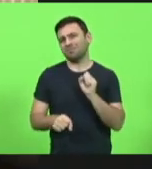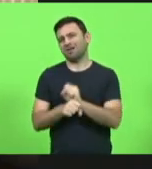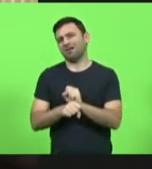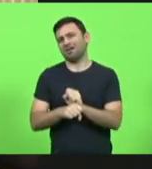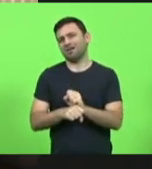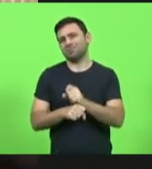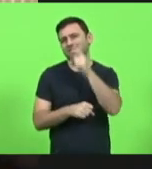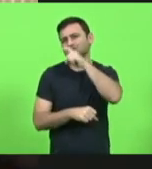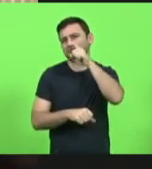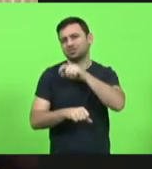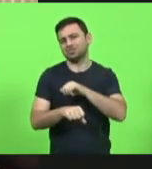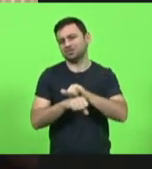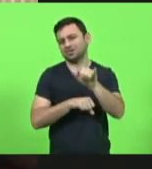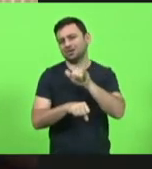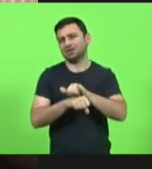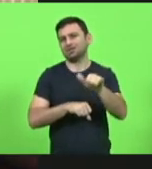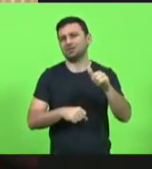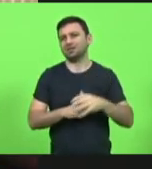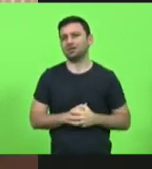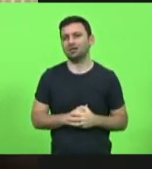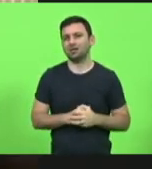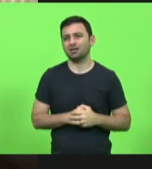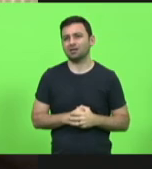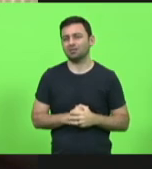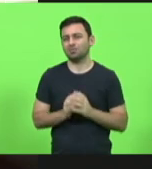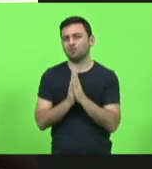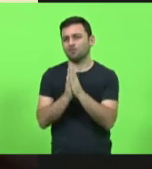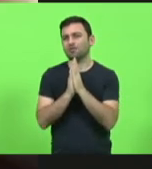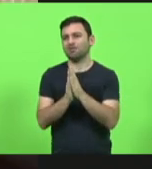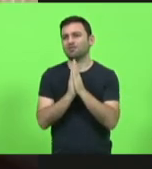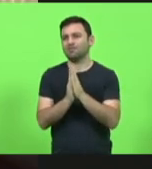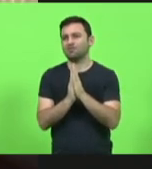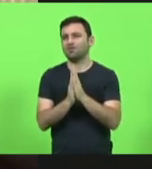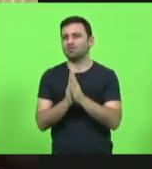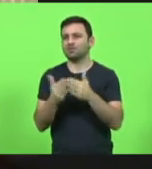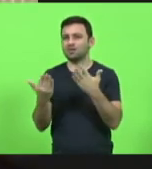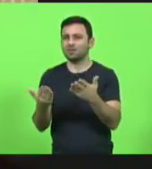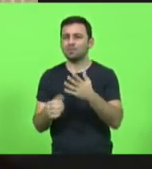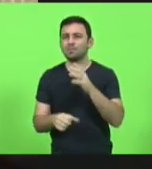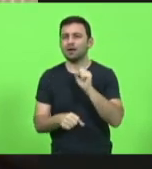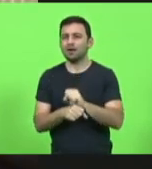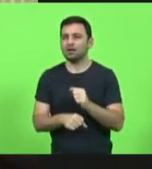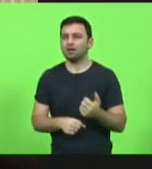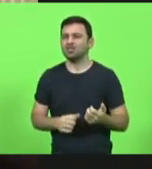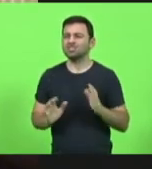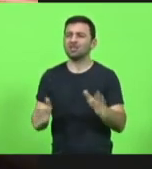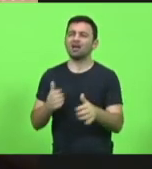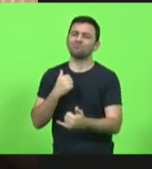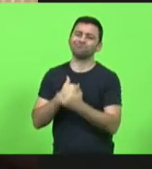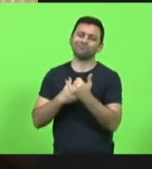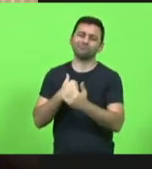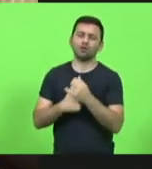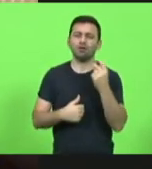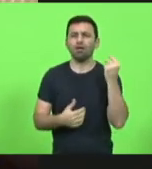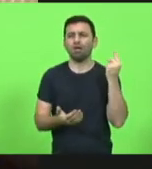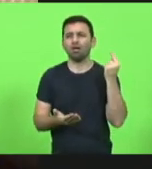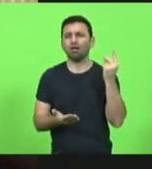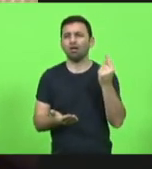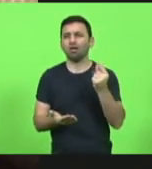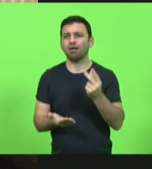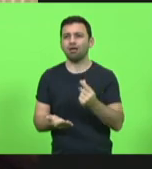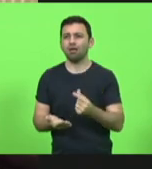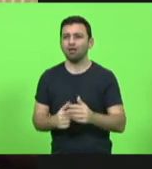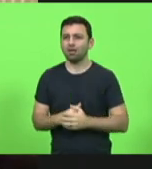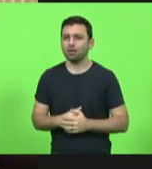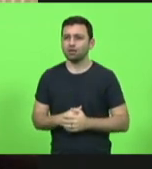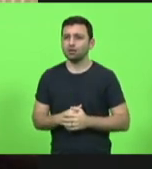funcionário público. Por favor. O funcionário público já está enganado já há muito tempo. E